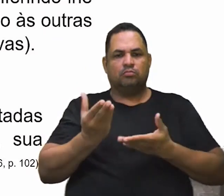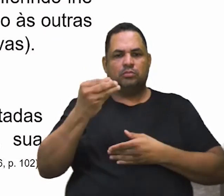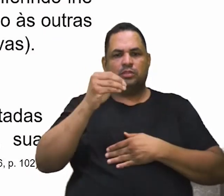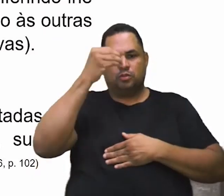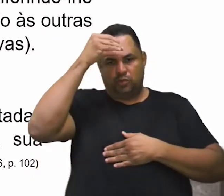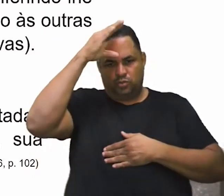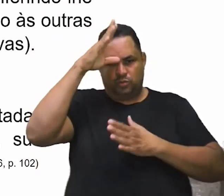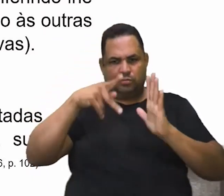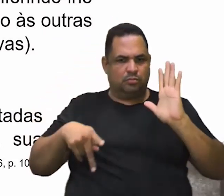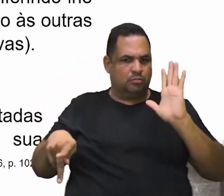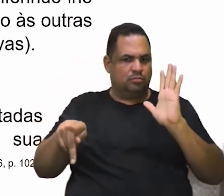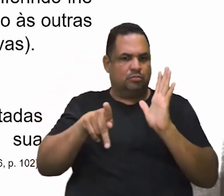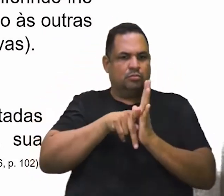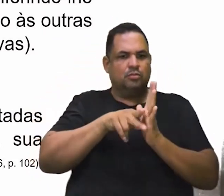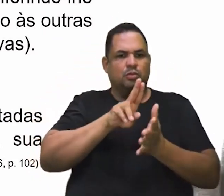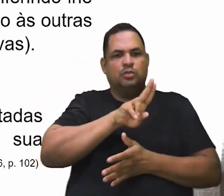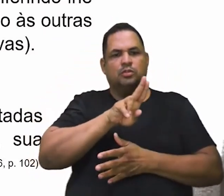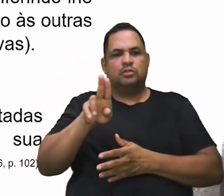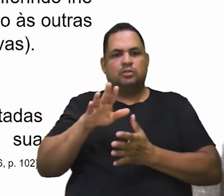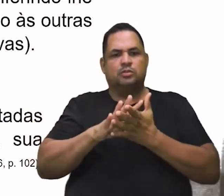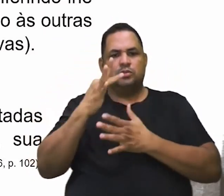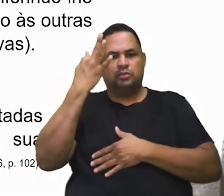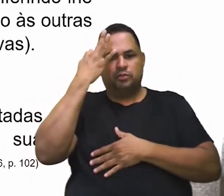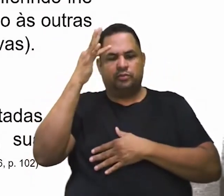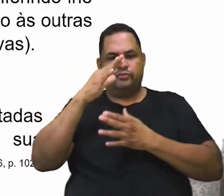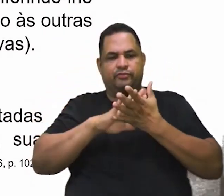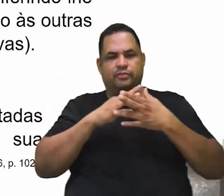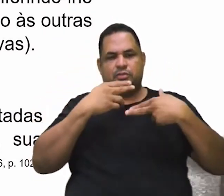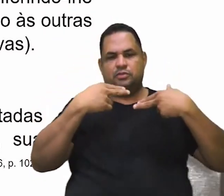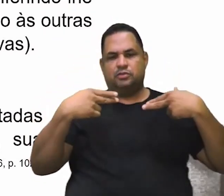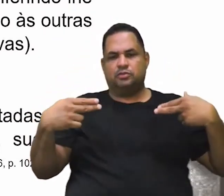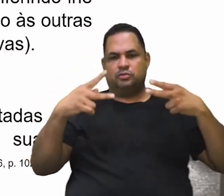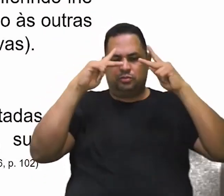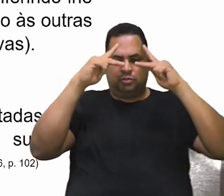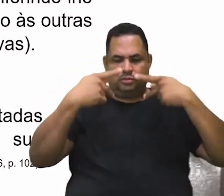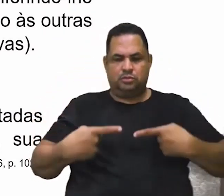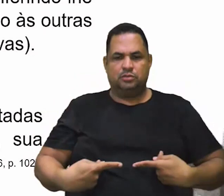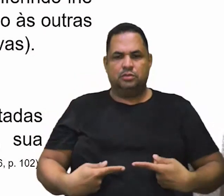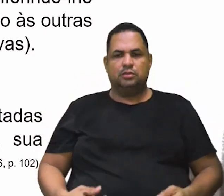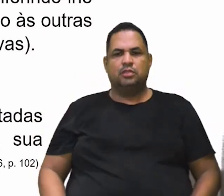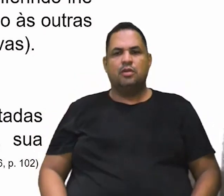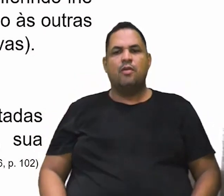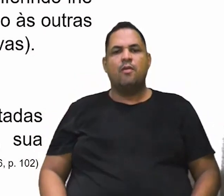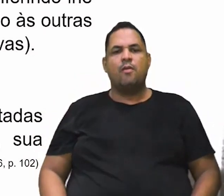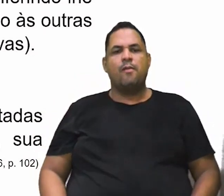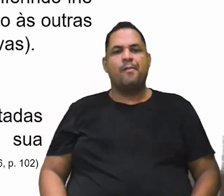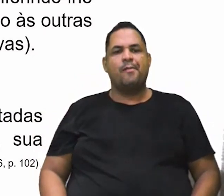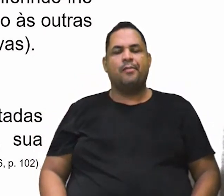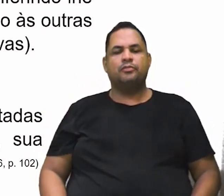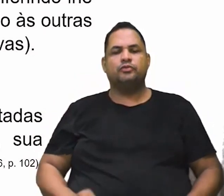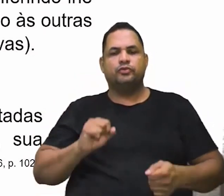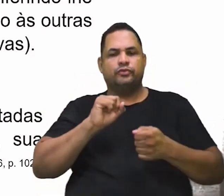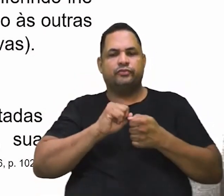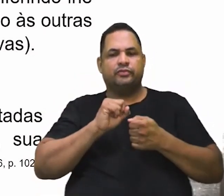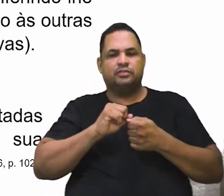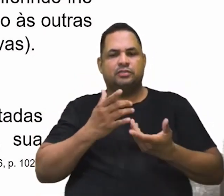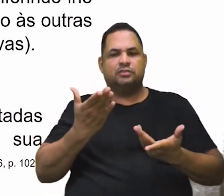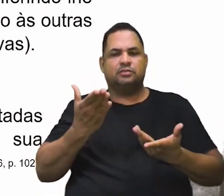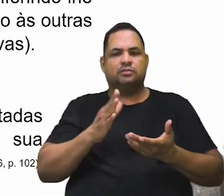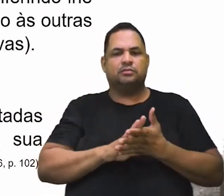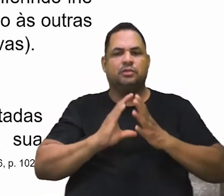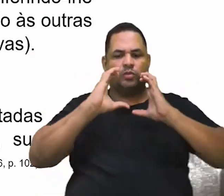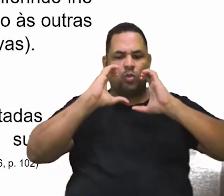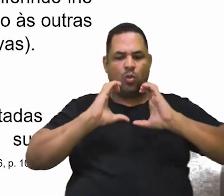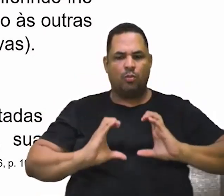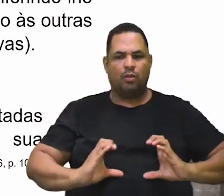de conhecimento específico, o que ele chamou de filosofia das coisas humanas, da ação, da atitude, do